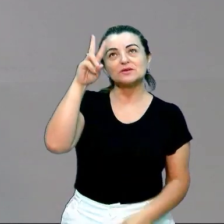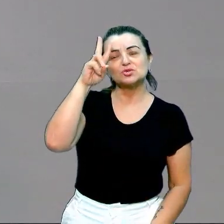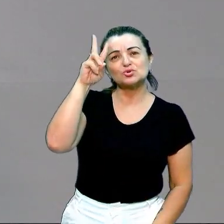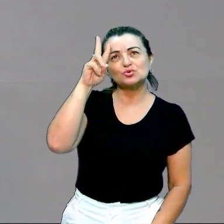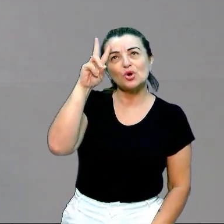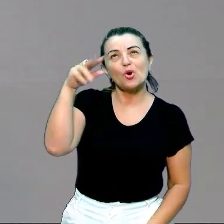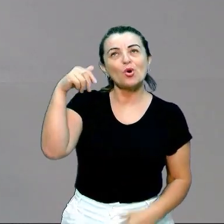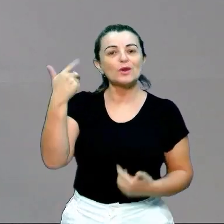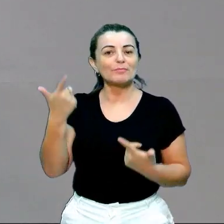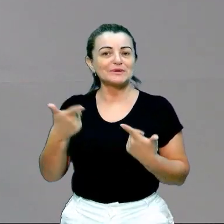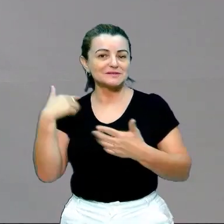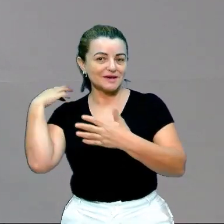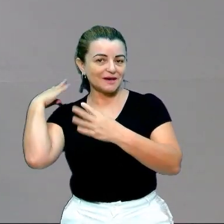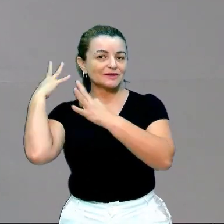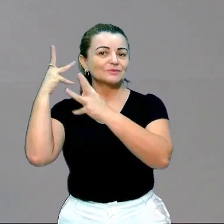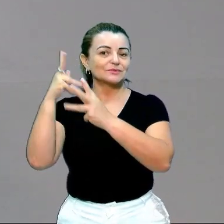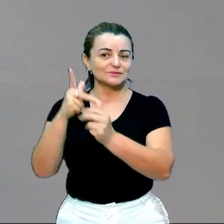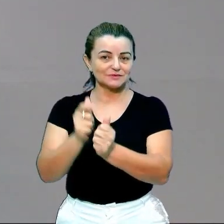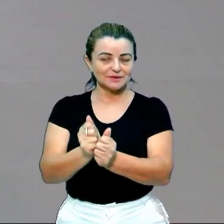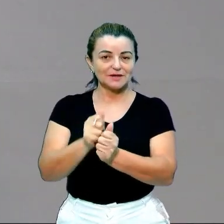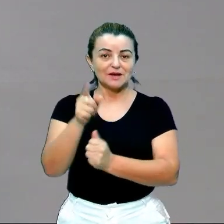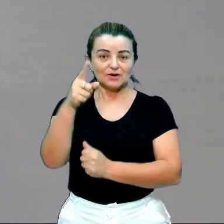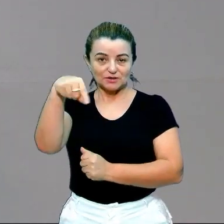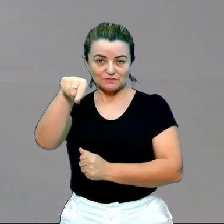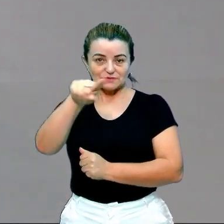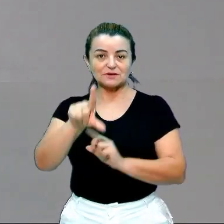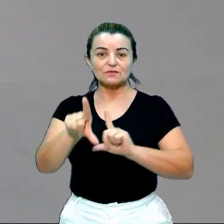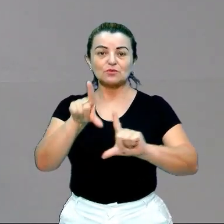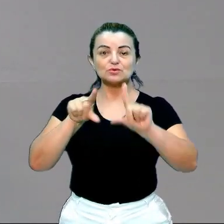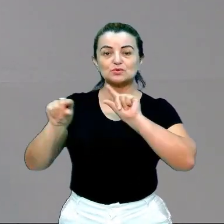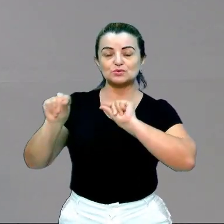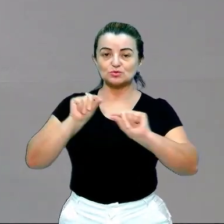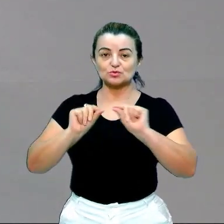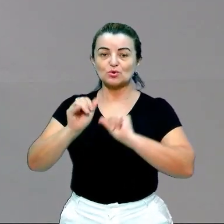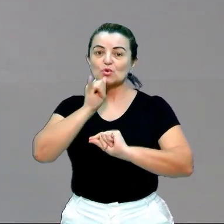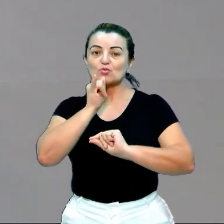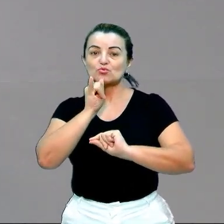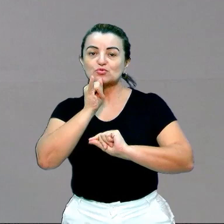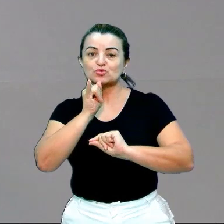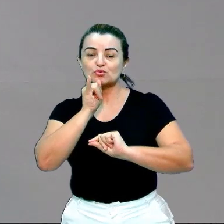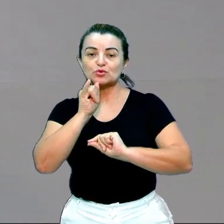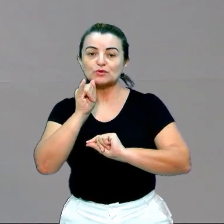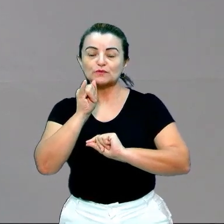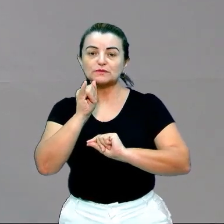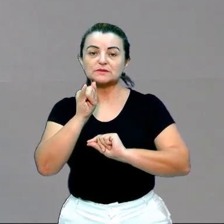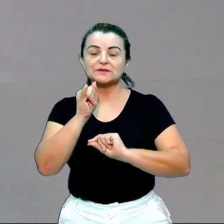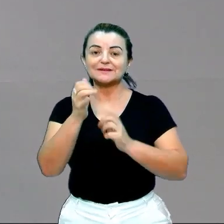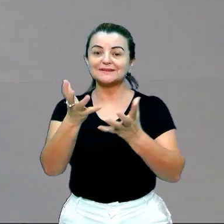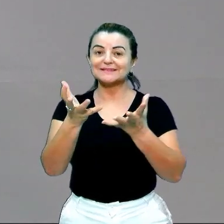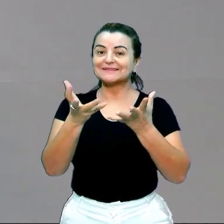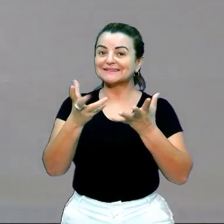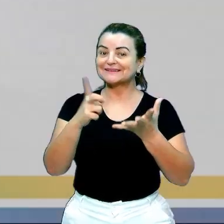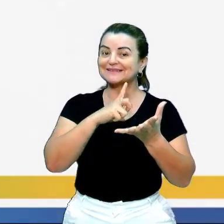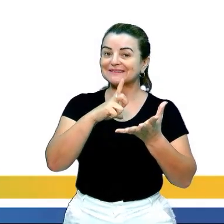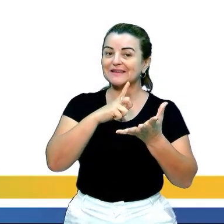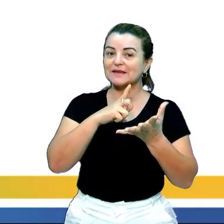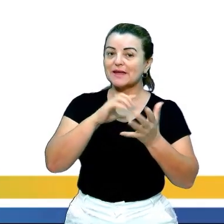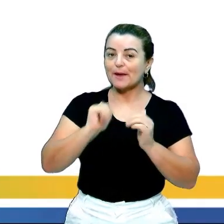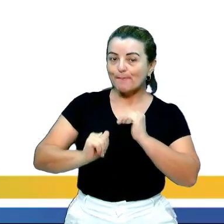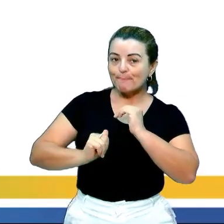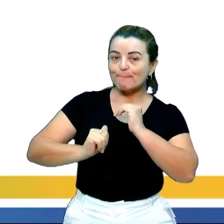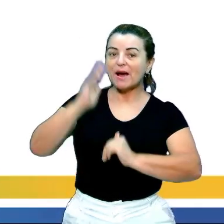existem outros tipos e vocês irão escolher aqueles tipos pelos quais vocês têm mais afinidades.